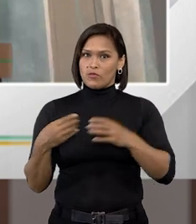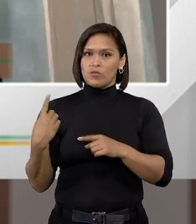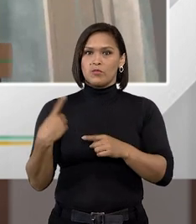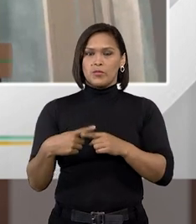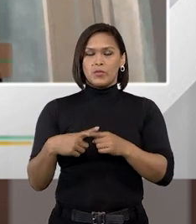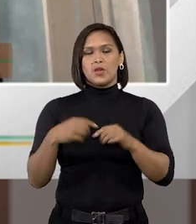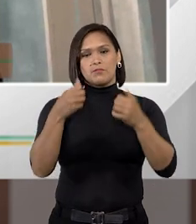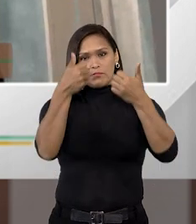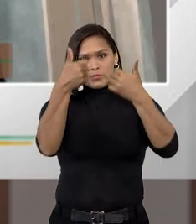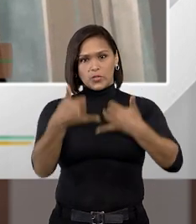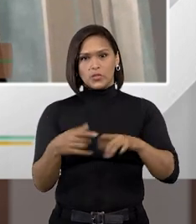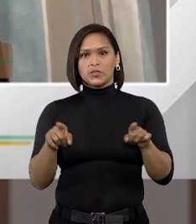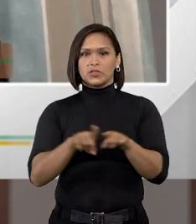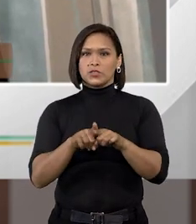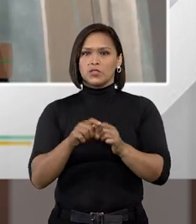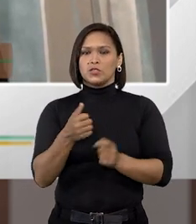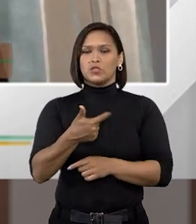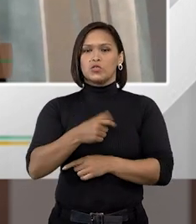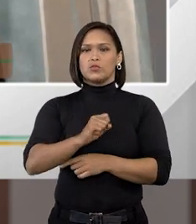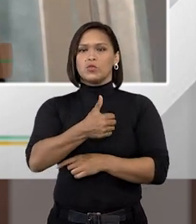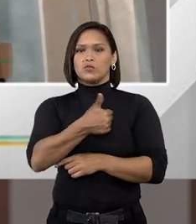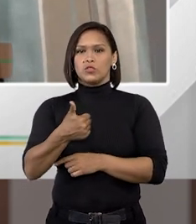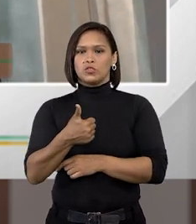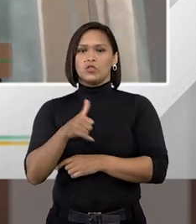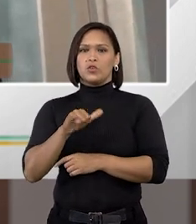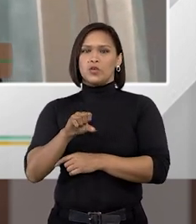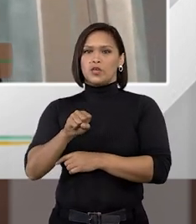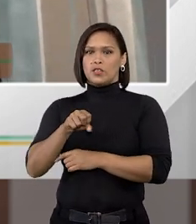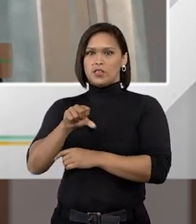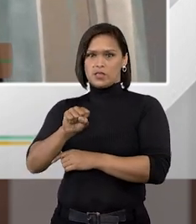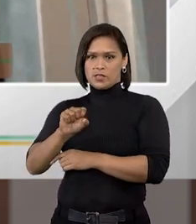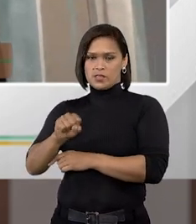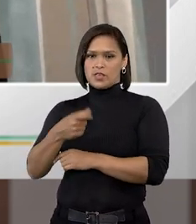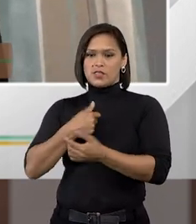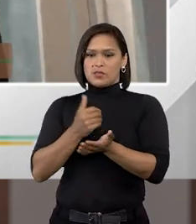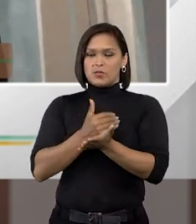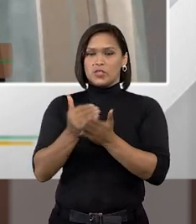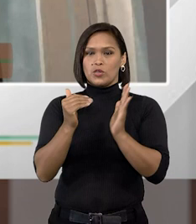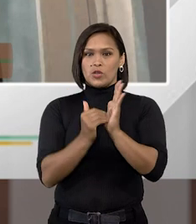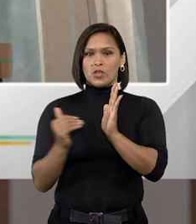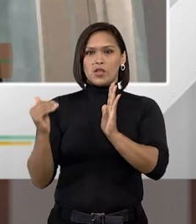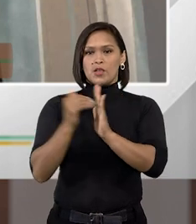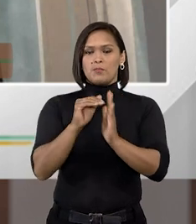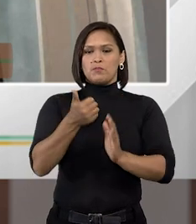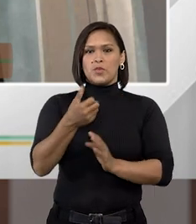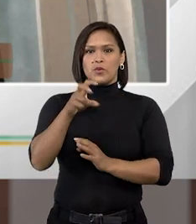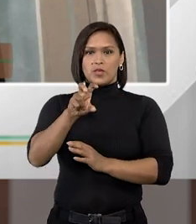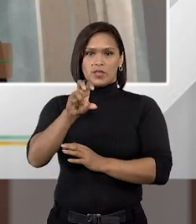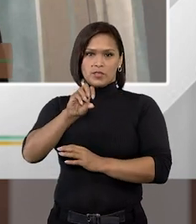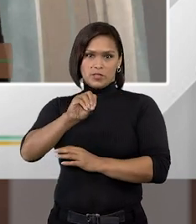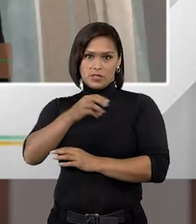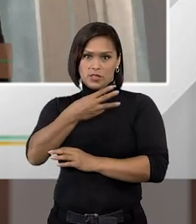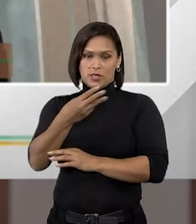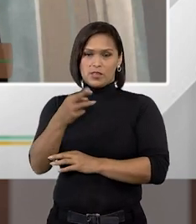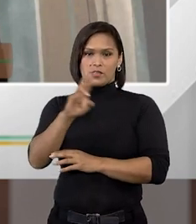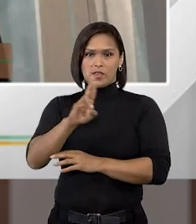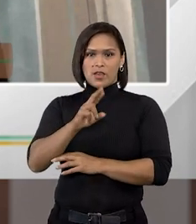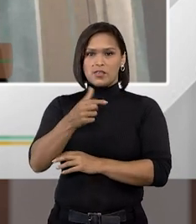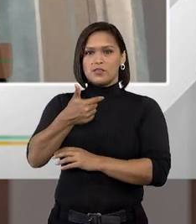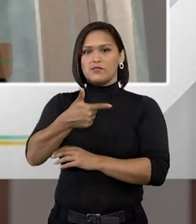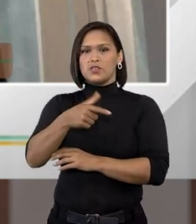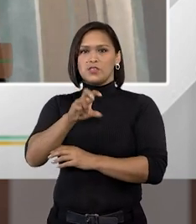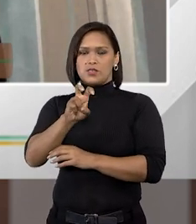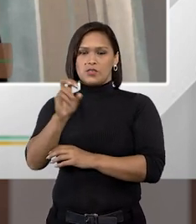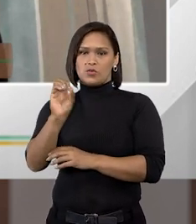É importante citar que em 2021 o INSS passou a utilizar o teto de R$ 1.503,25.